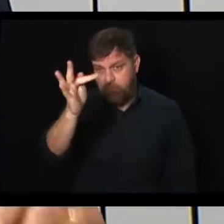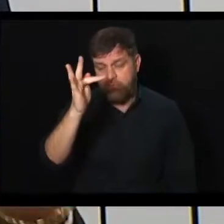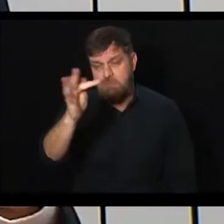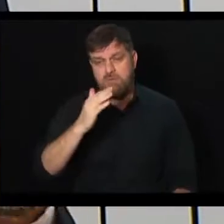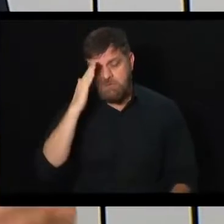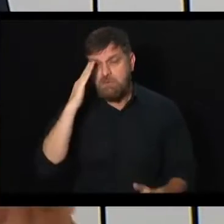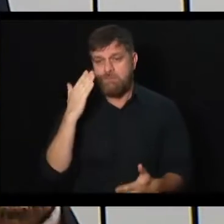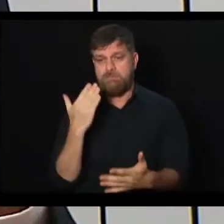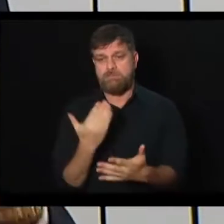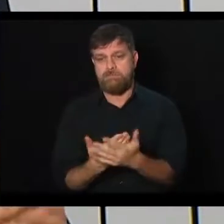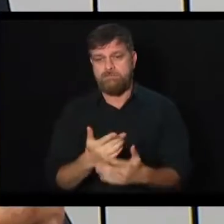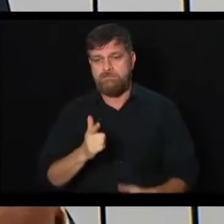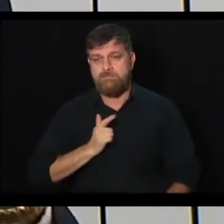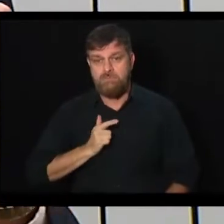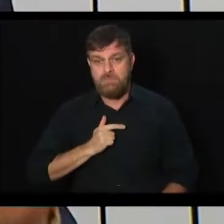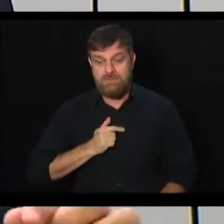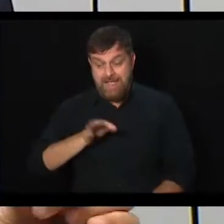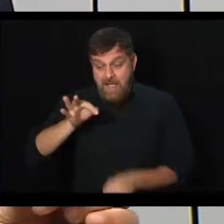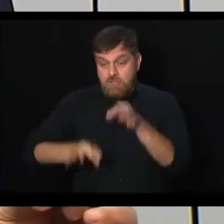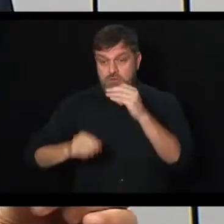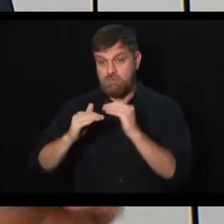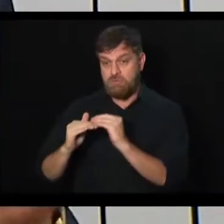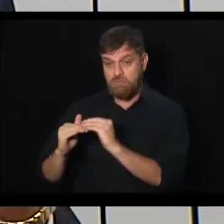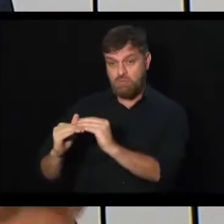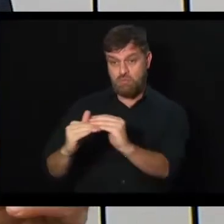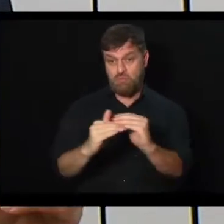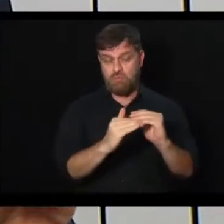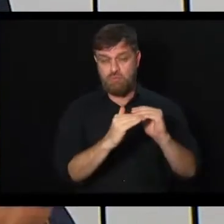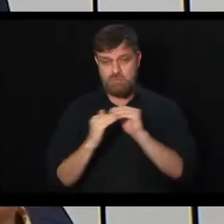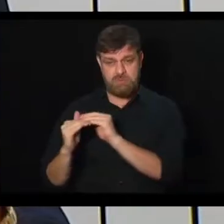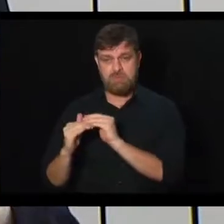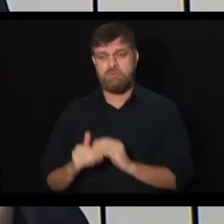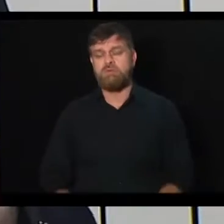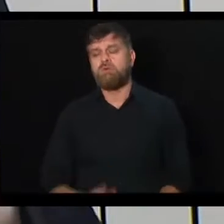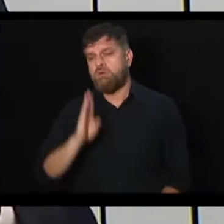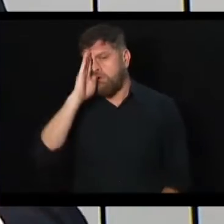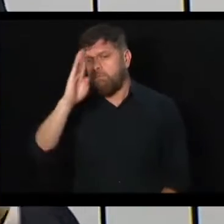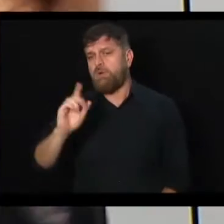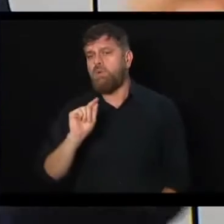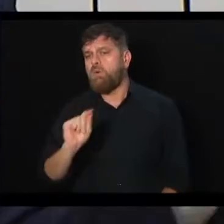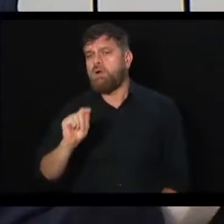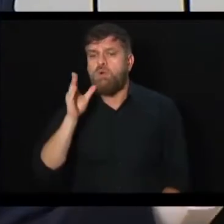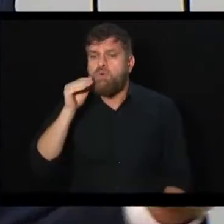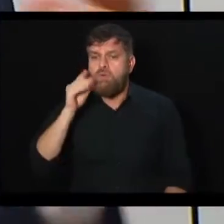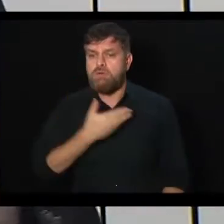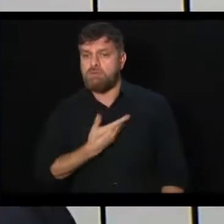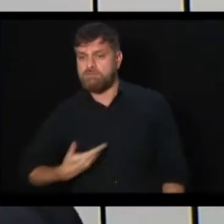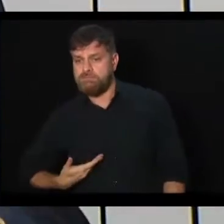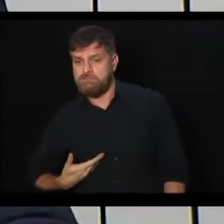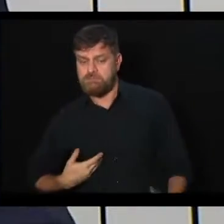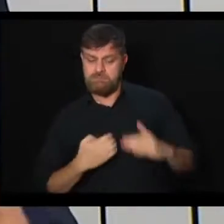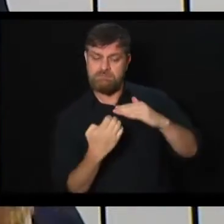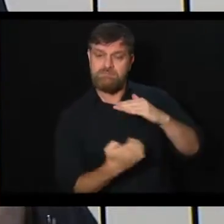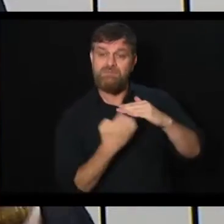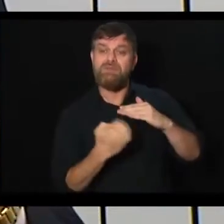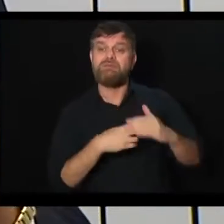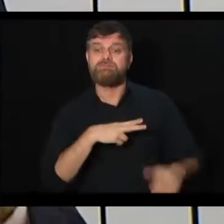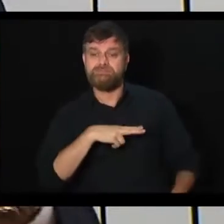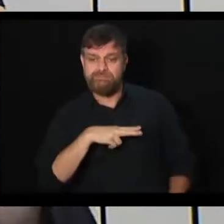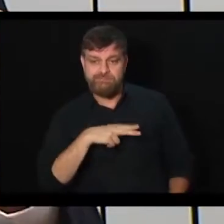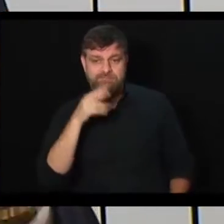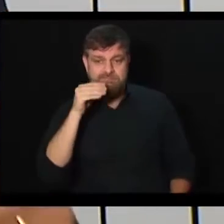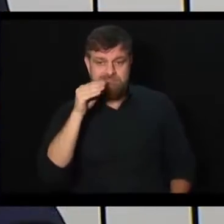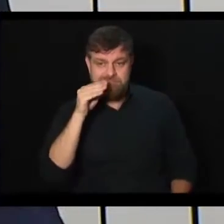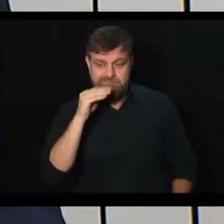eu creio que ela será justa para todos, principalmente quando você envolve funcionalismo público e o privado. Aí sim,